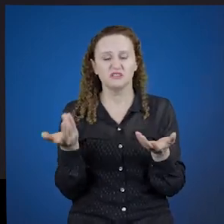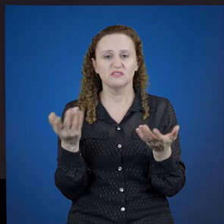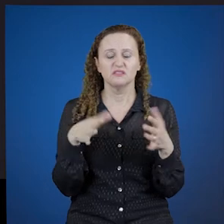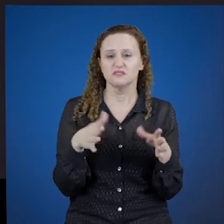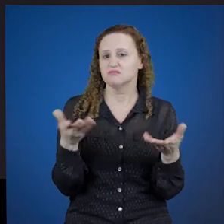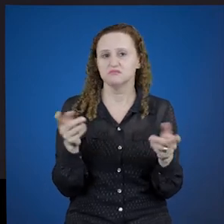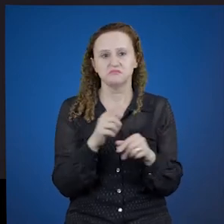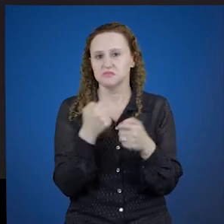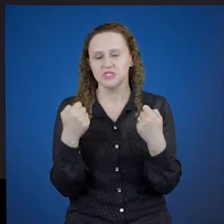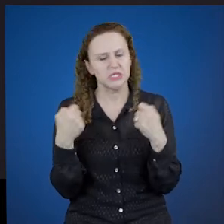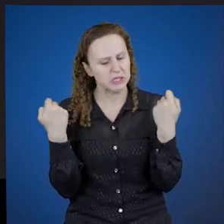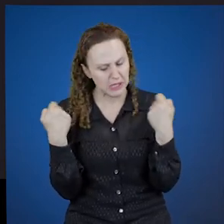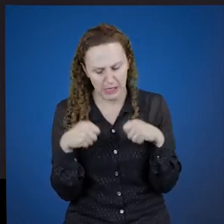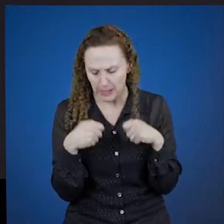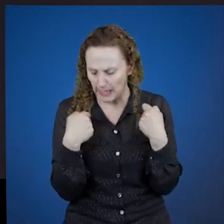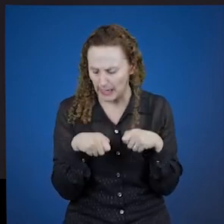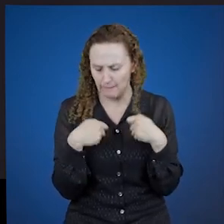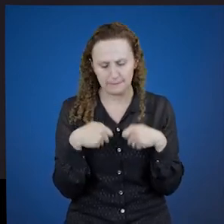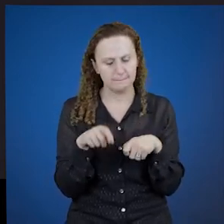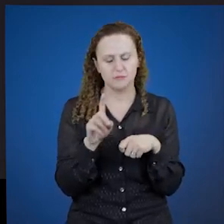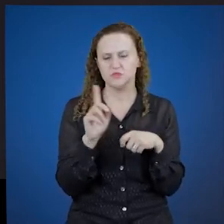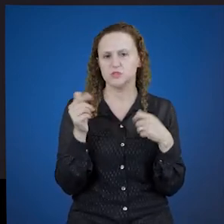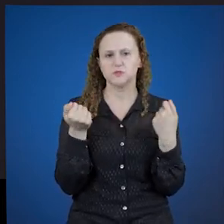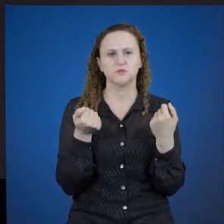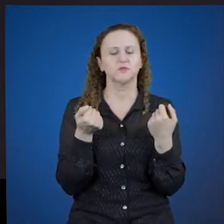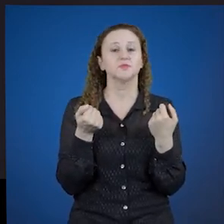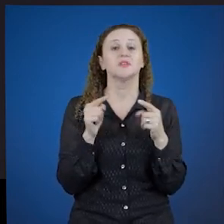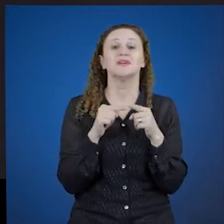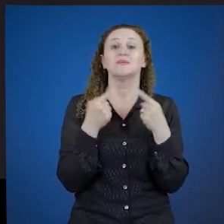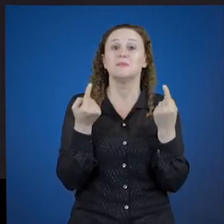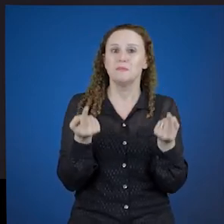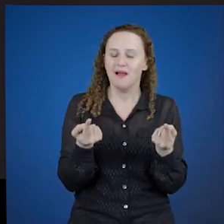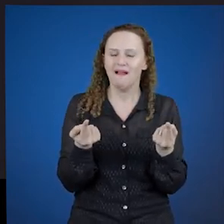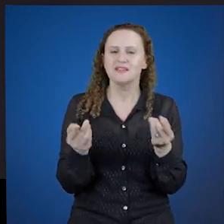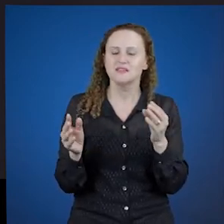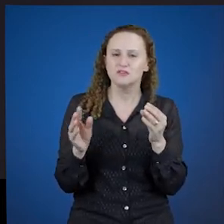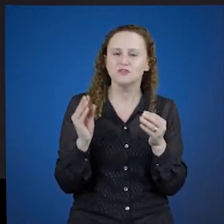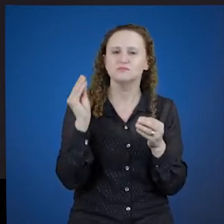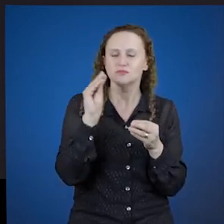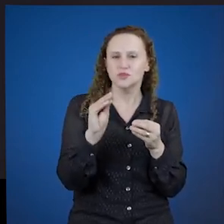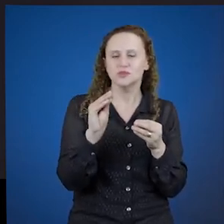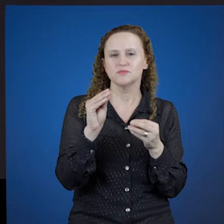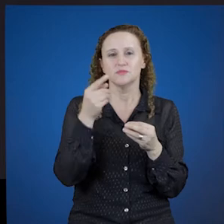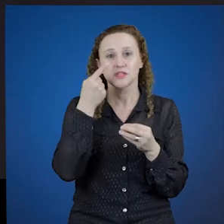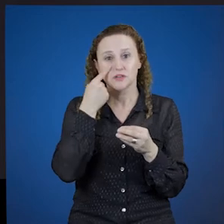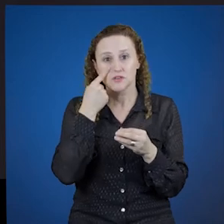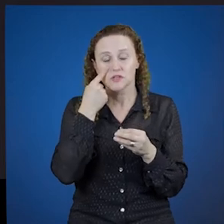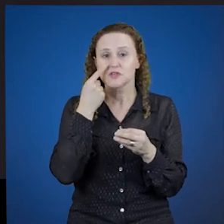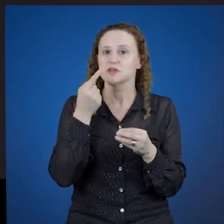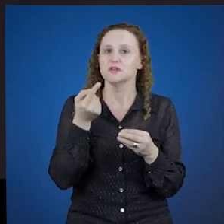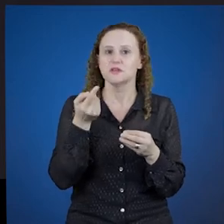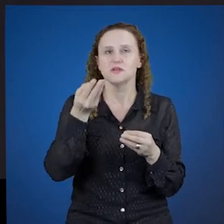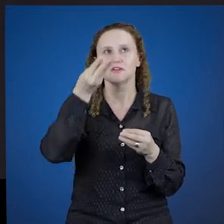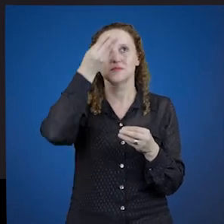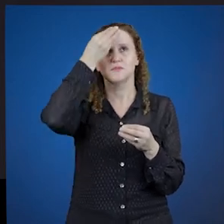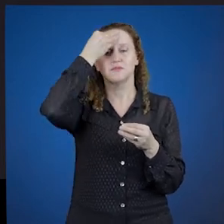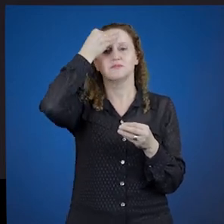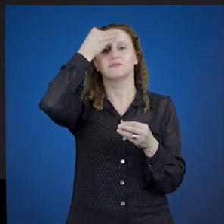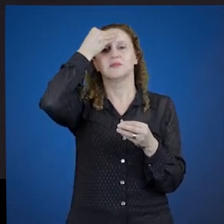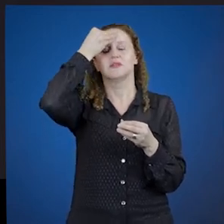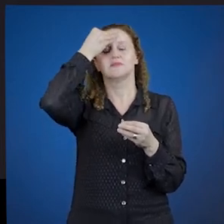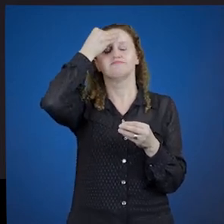canto, tu cantas, ele canta, não há essa necessidade. Entretanto, eu vou colocar aqui para que o aluno